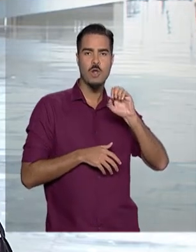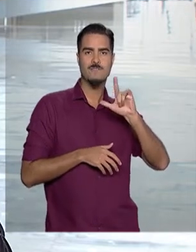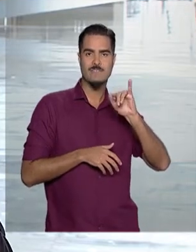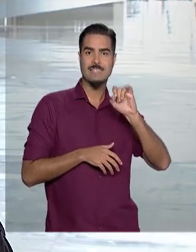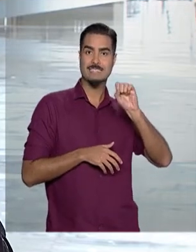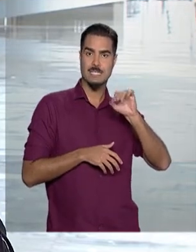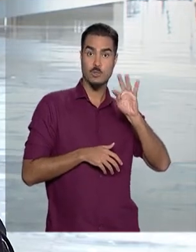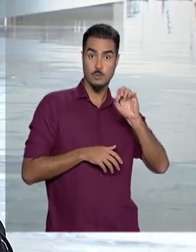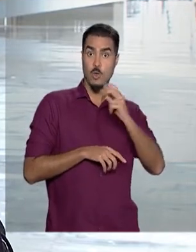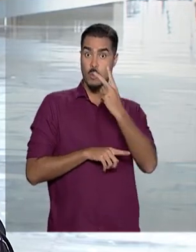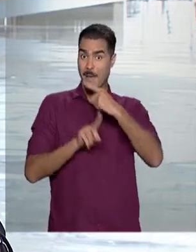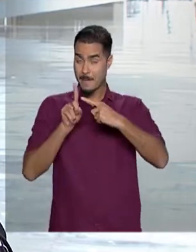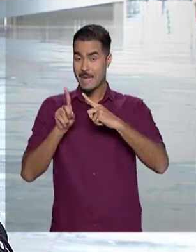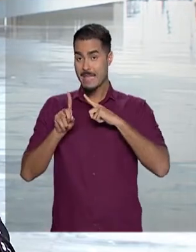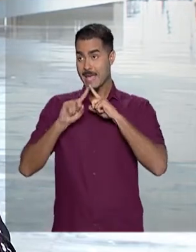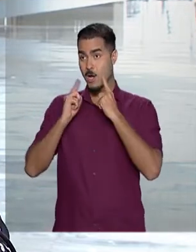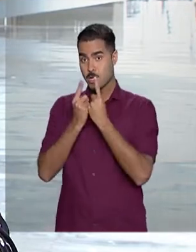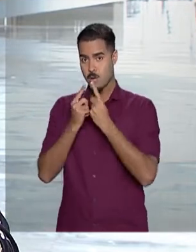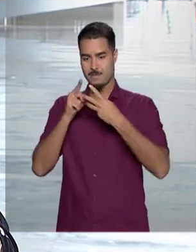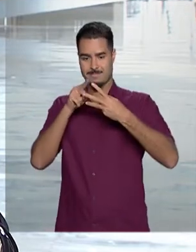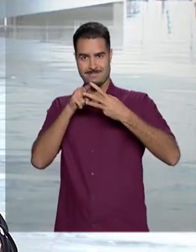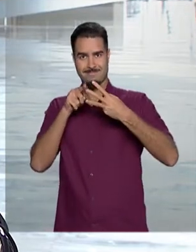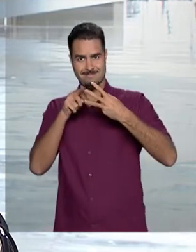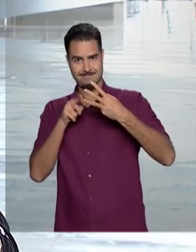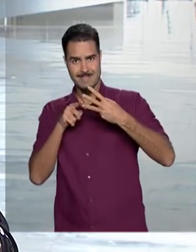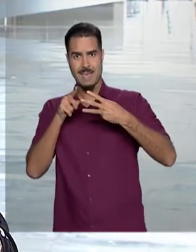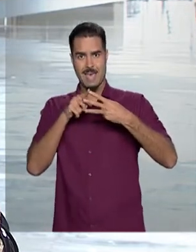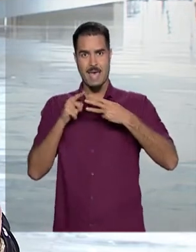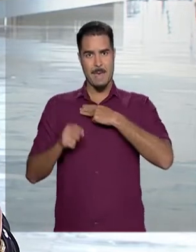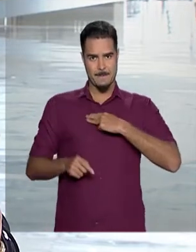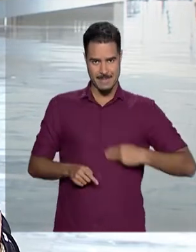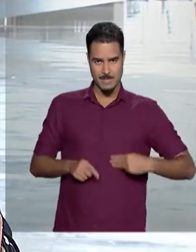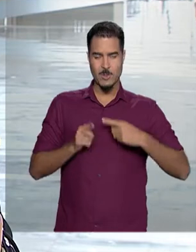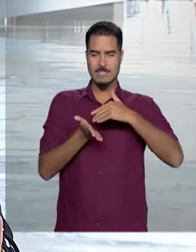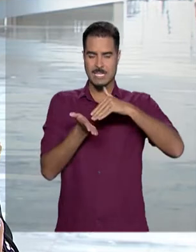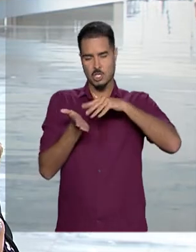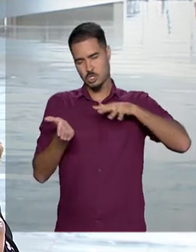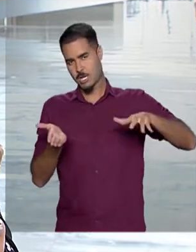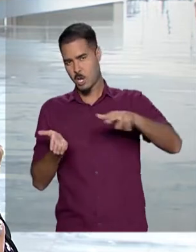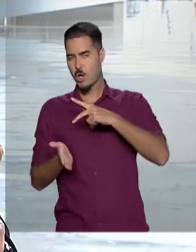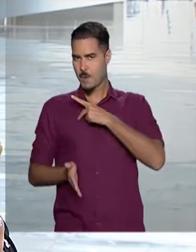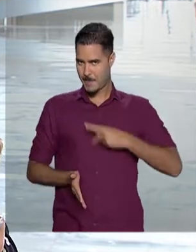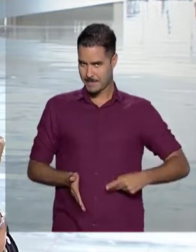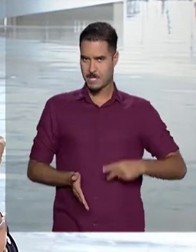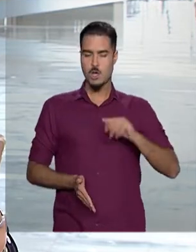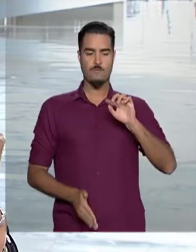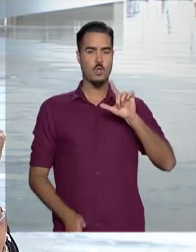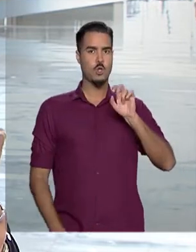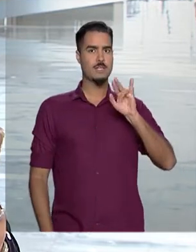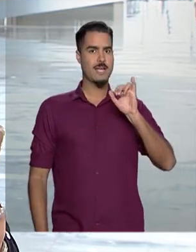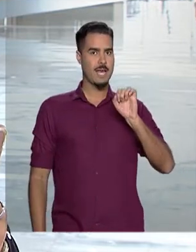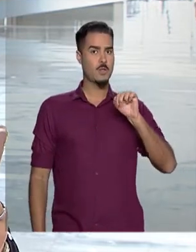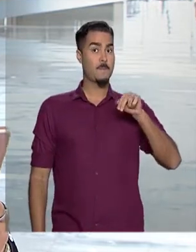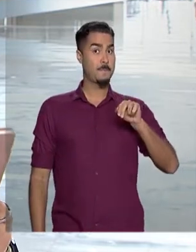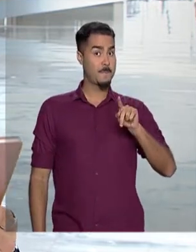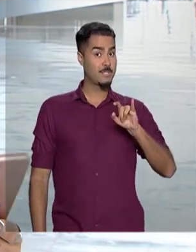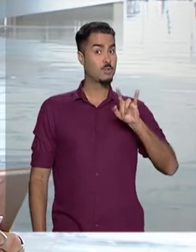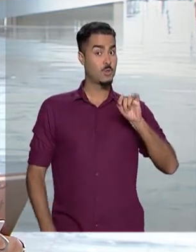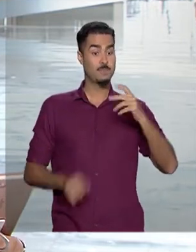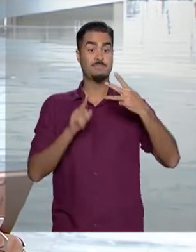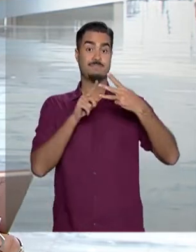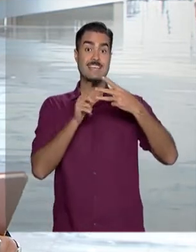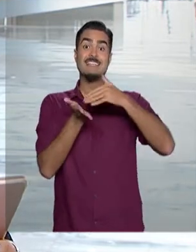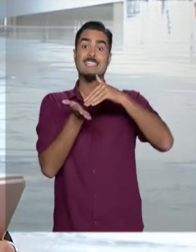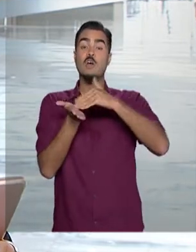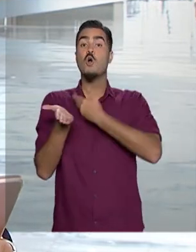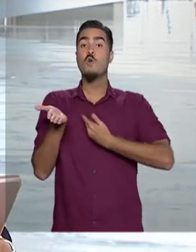presidente Jair Bolsonaro tem reunião com os ministros de Estado da Secretaria-Geral da Presidência da República, Floriano Peixoto, da Secretaria